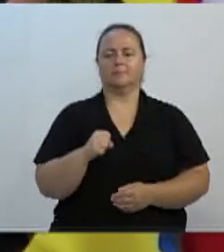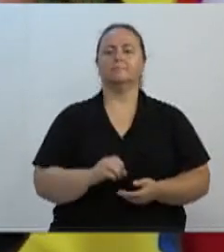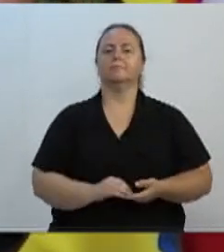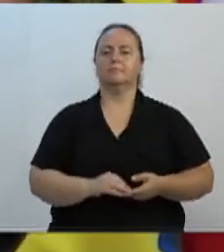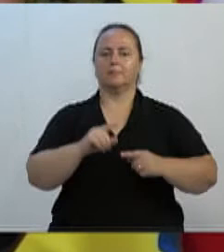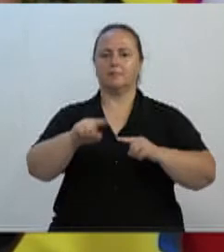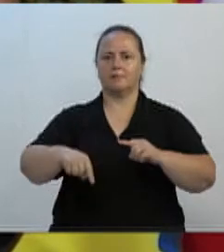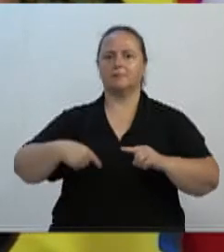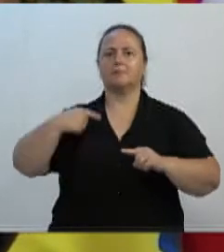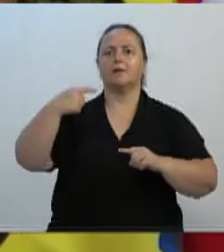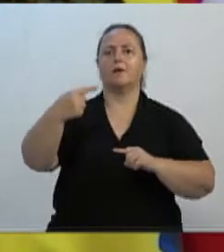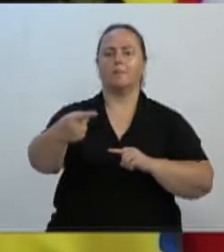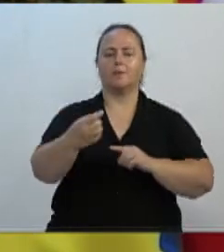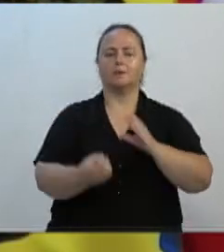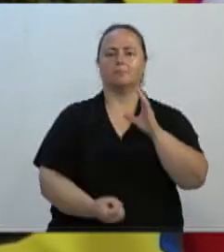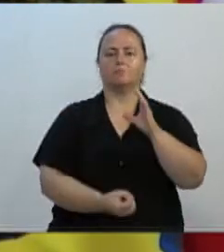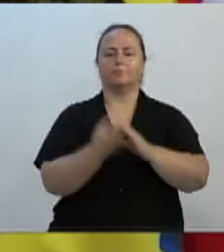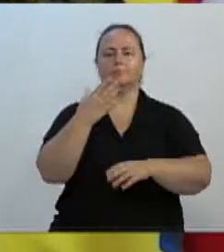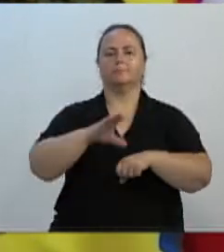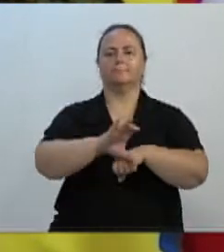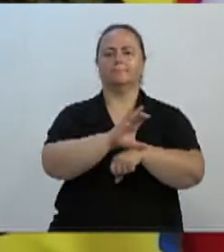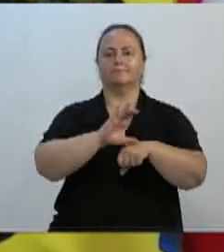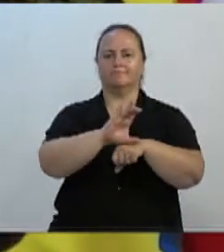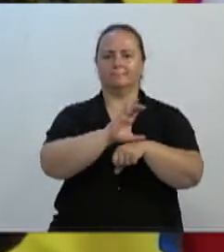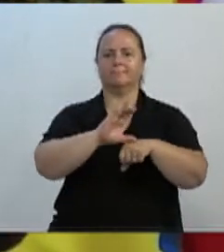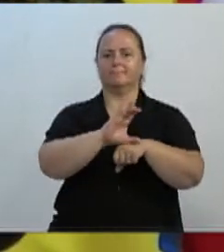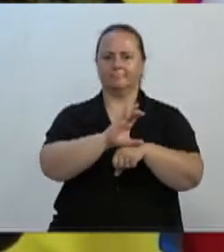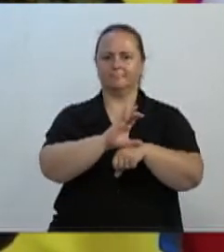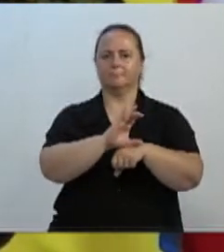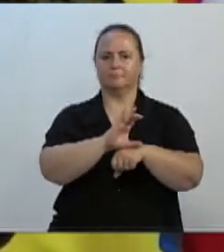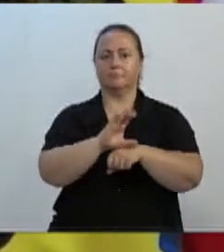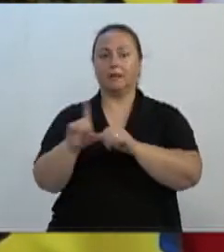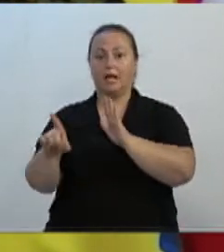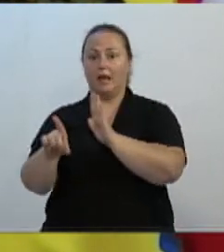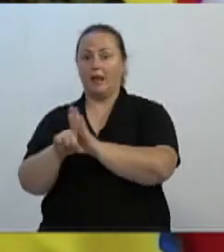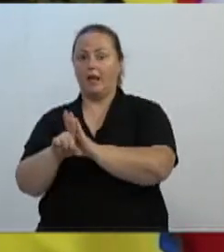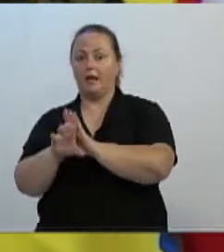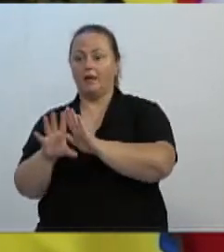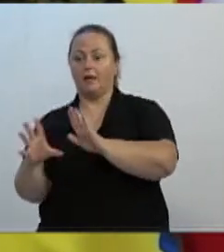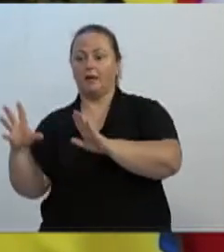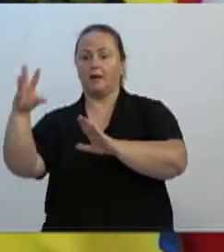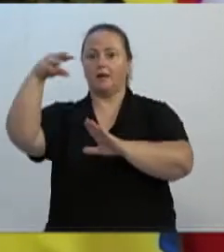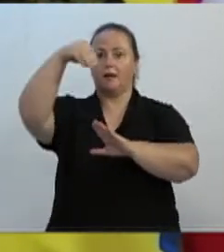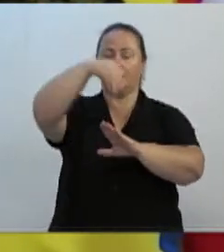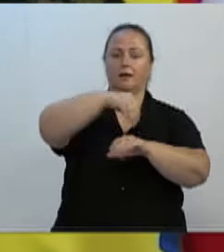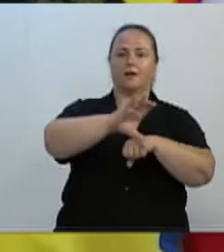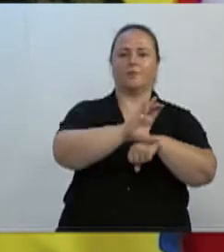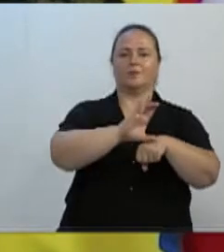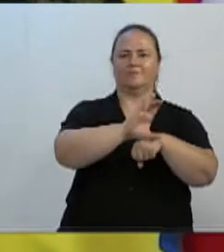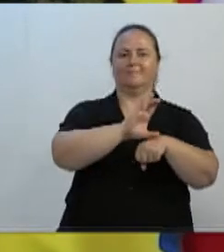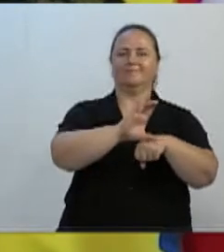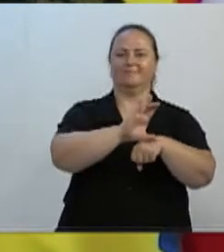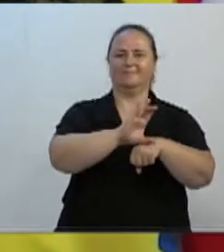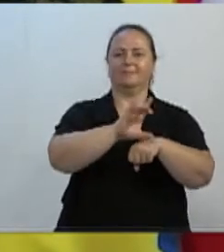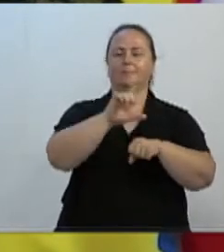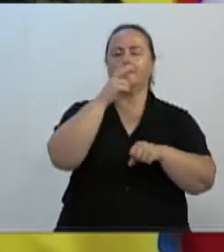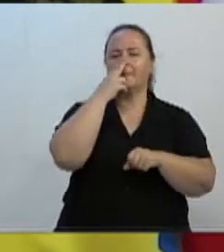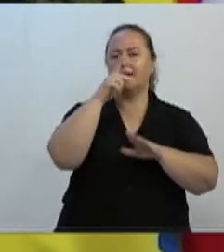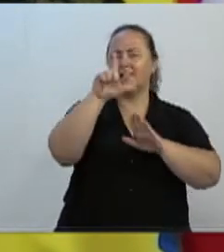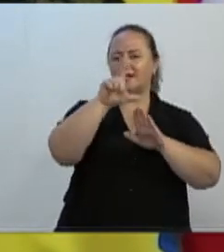Constituição Federal. E essa lei foi recepcionada pela Constituição Federal, com o status de lei complementar.